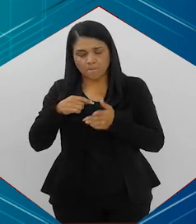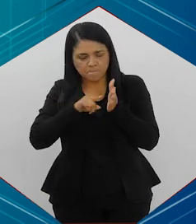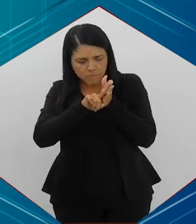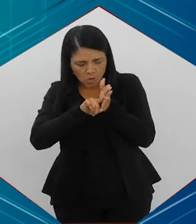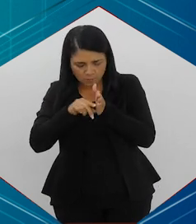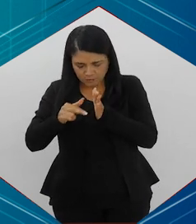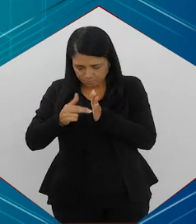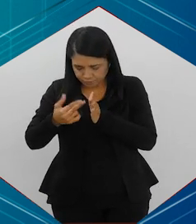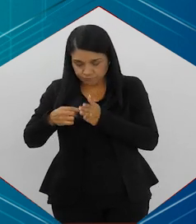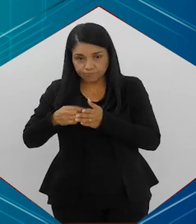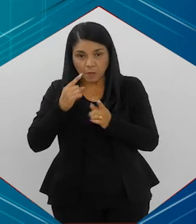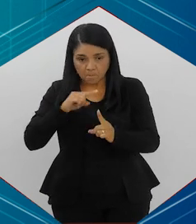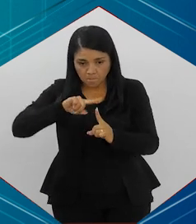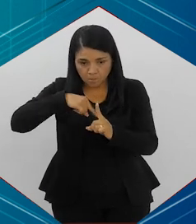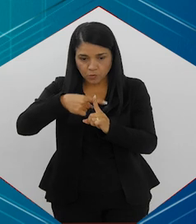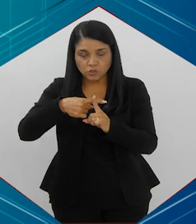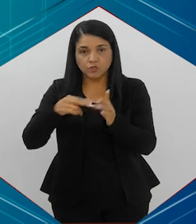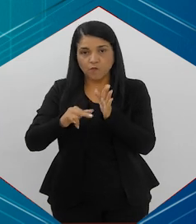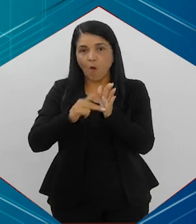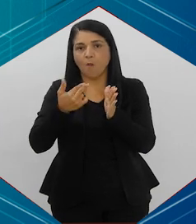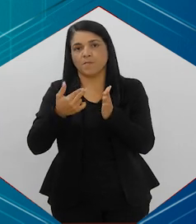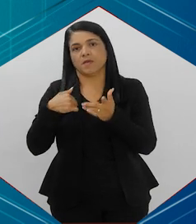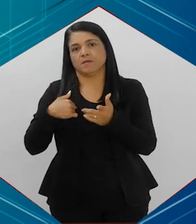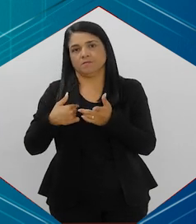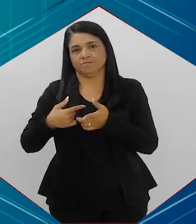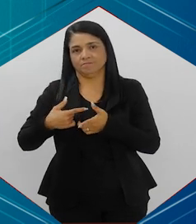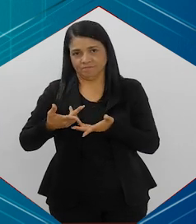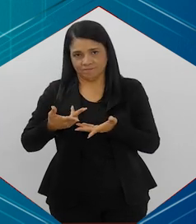e, dando positivo, é operado